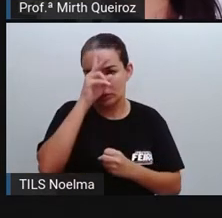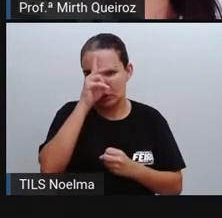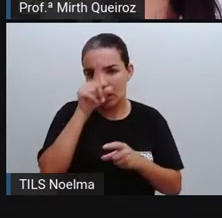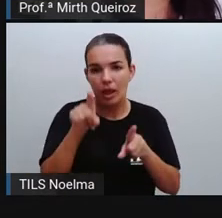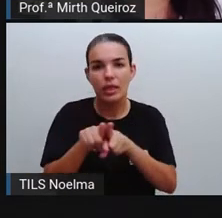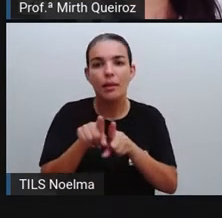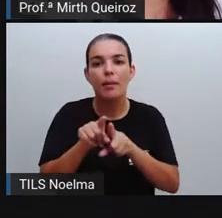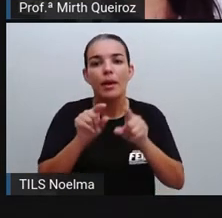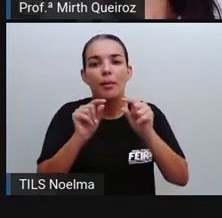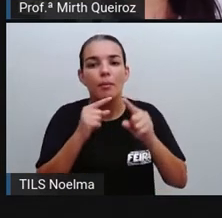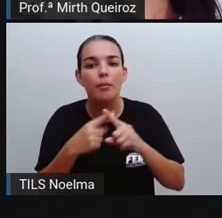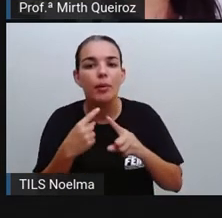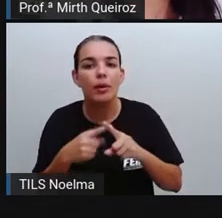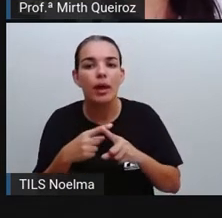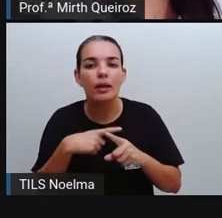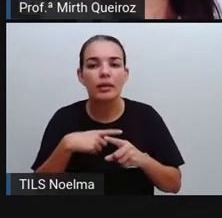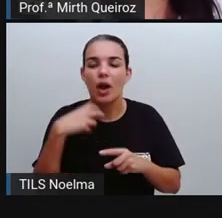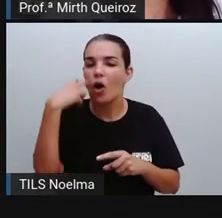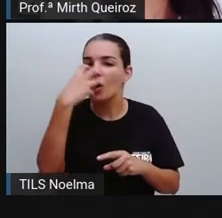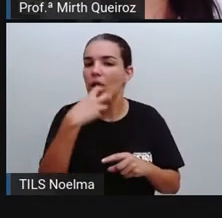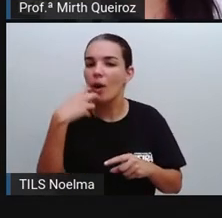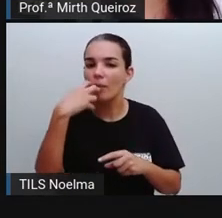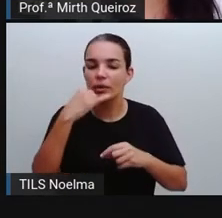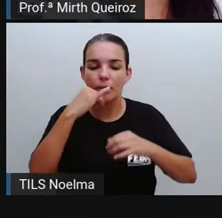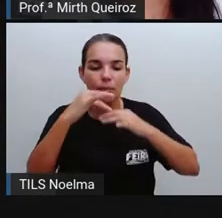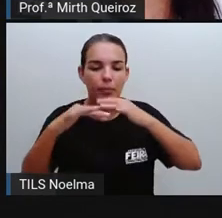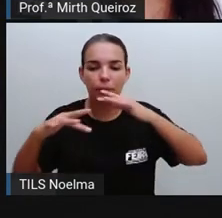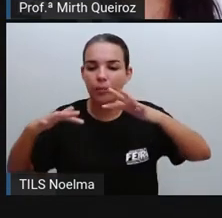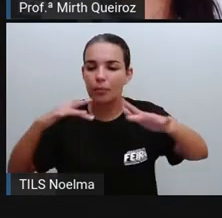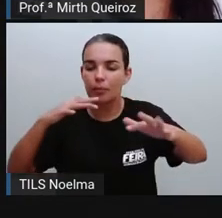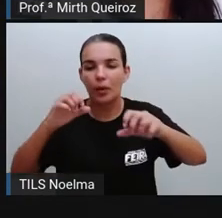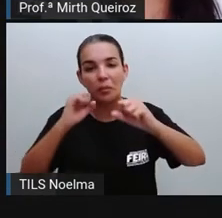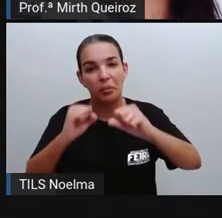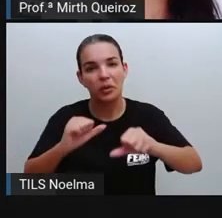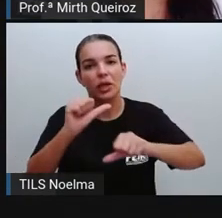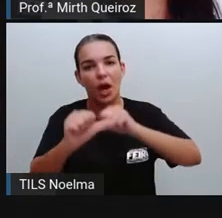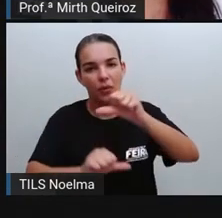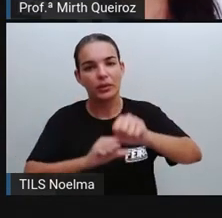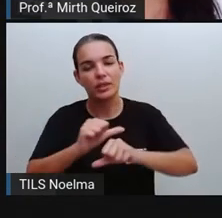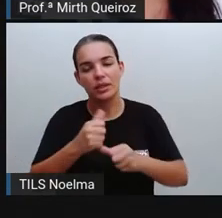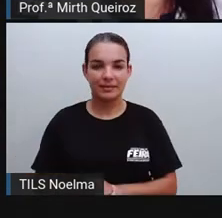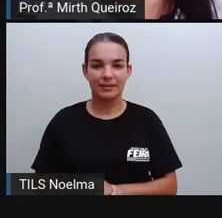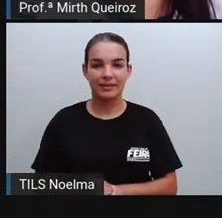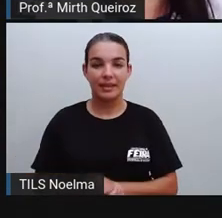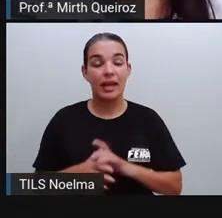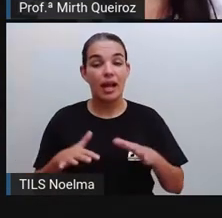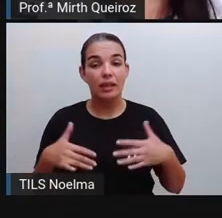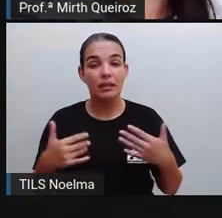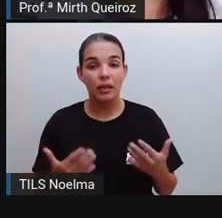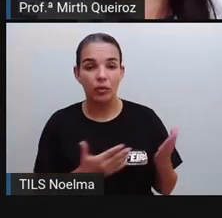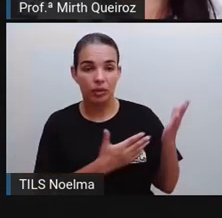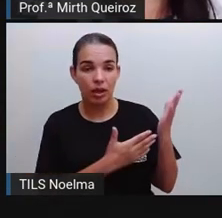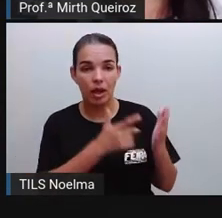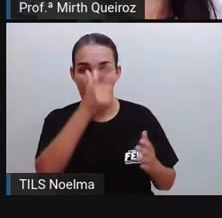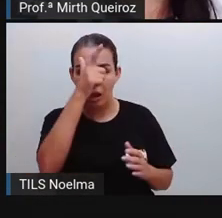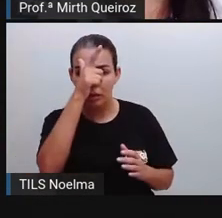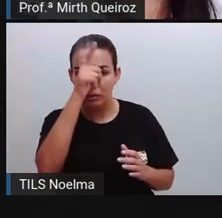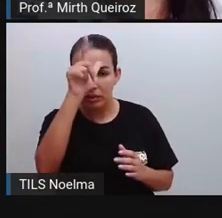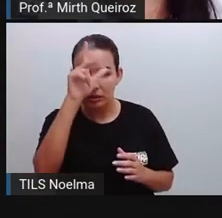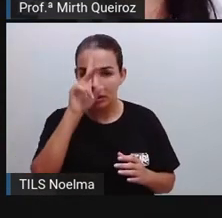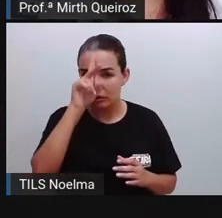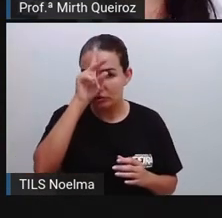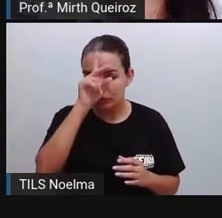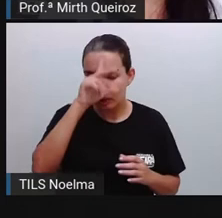serem repassadas oralmente, elas vão sofrendo mudanças ao longo do tempo. As lendas são narrativas que